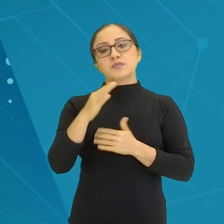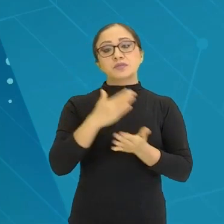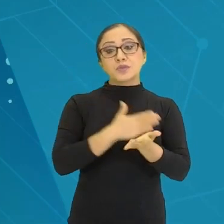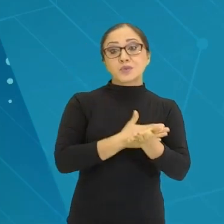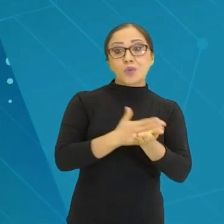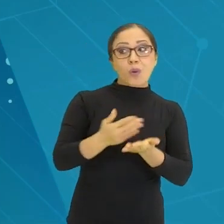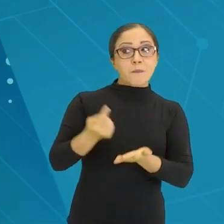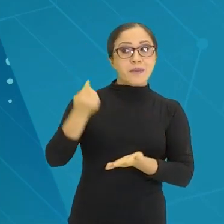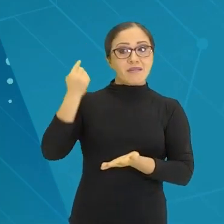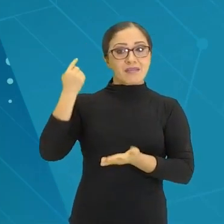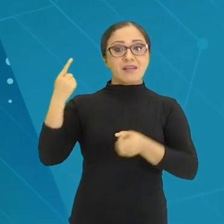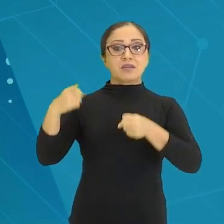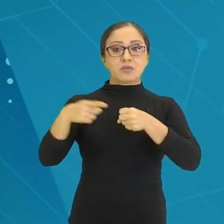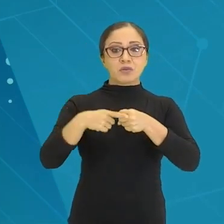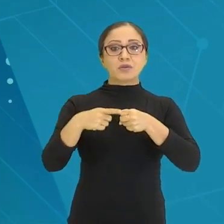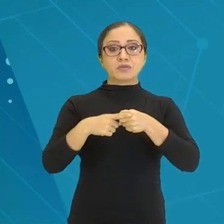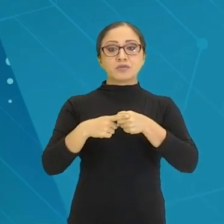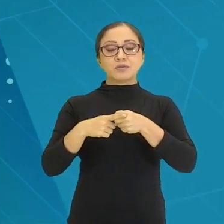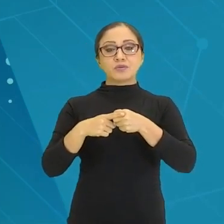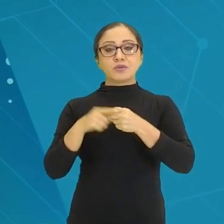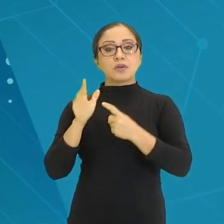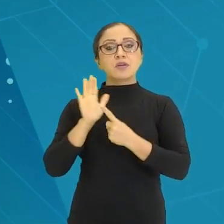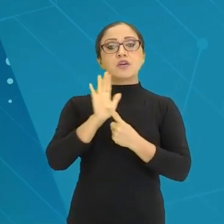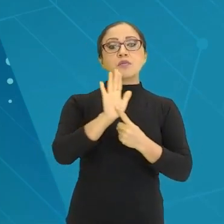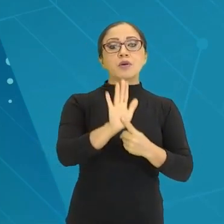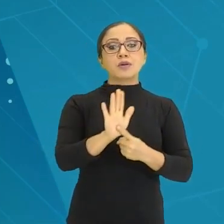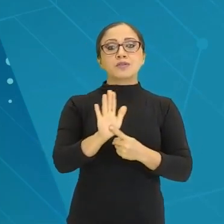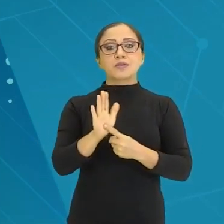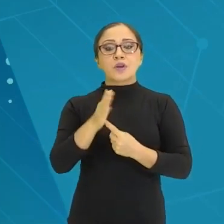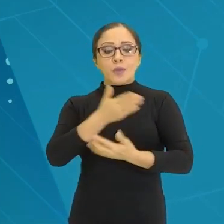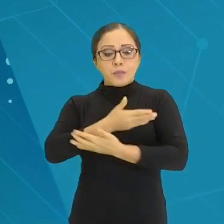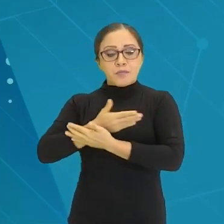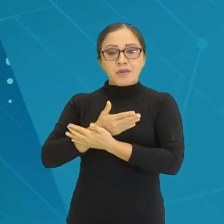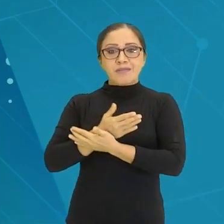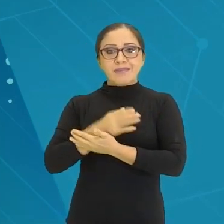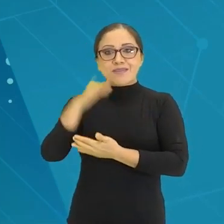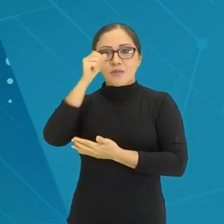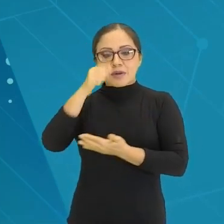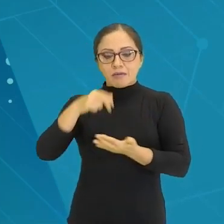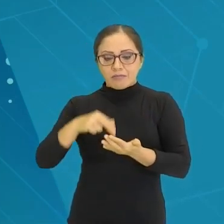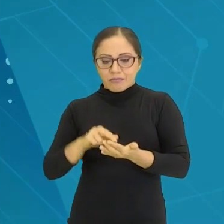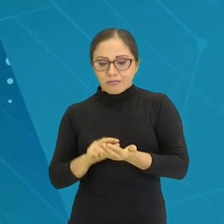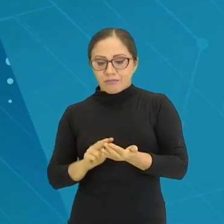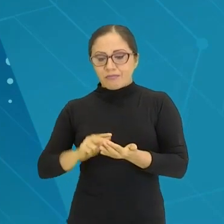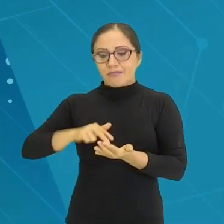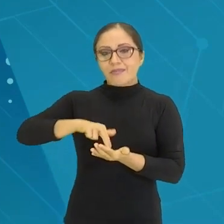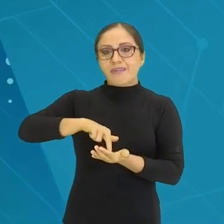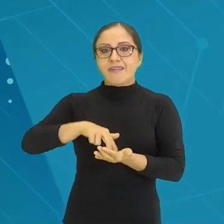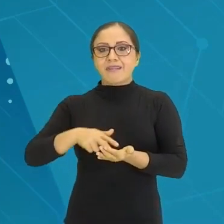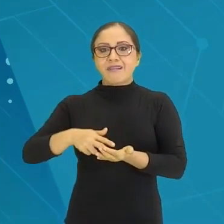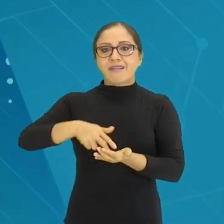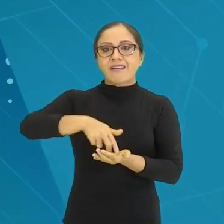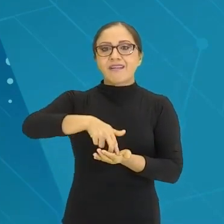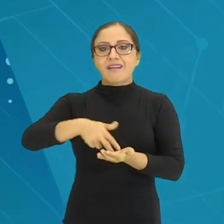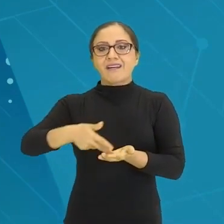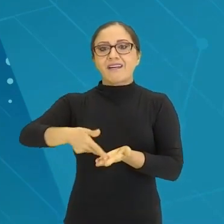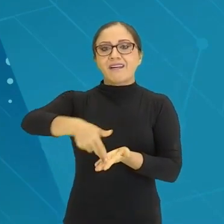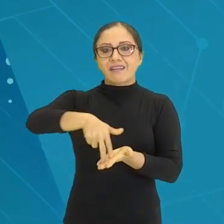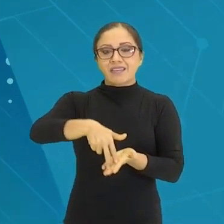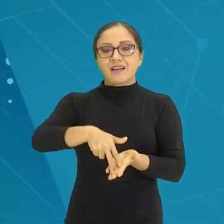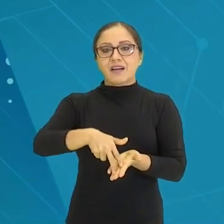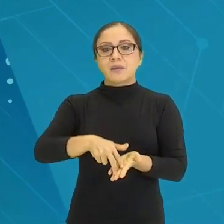eu vou desenvolvendo essas habilidades, para que depois eu possa ter, desenvolver uma